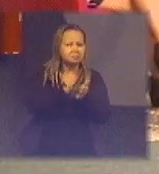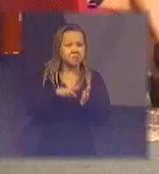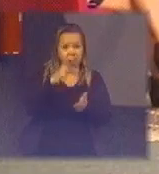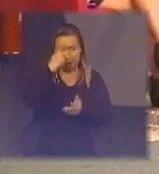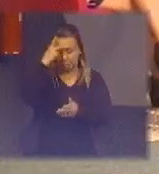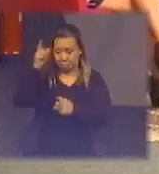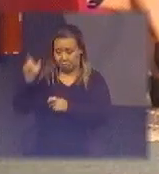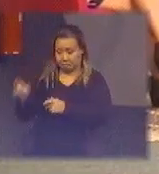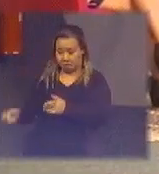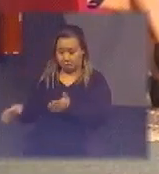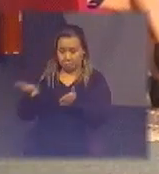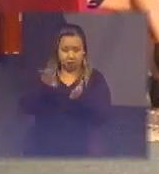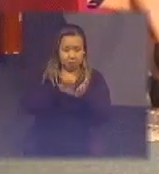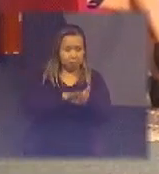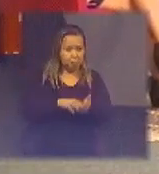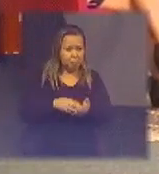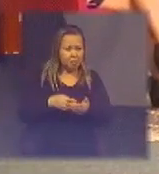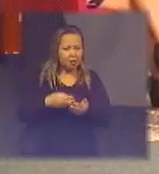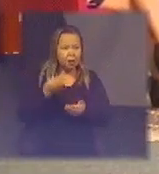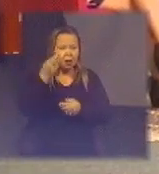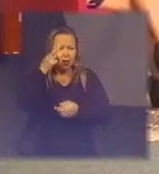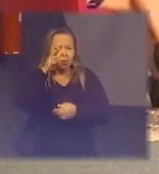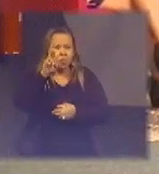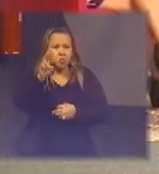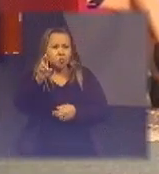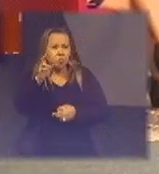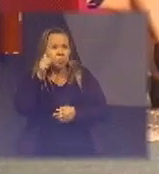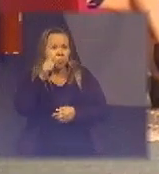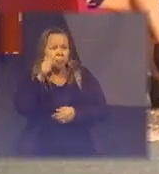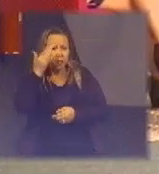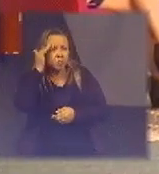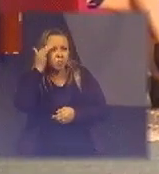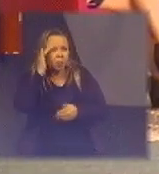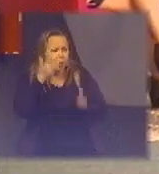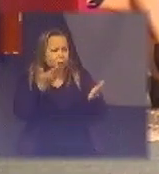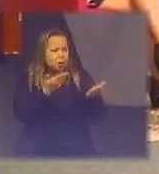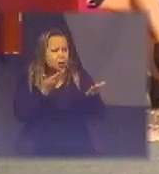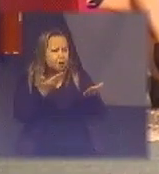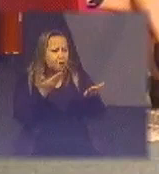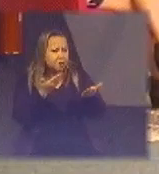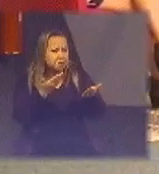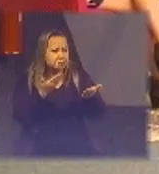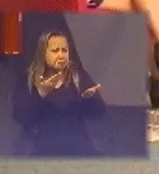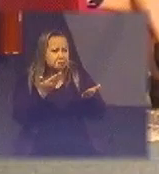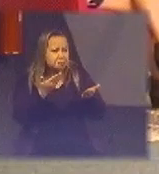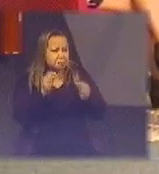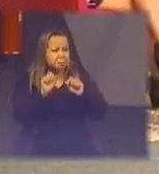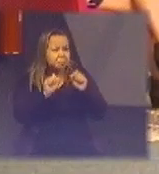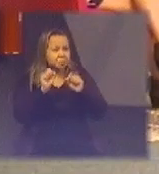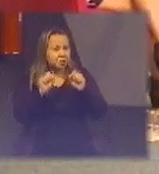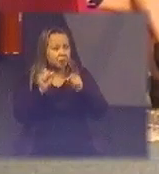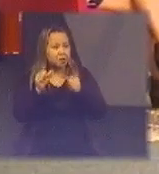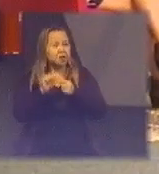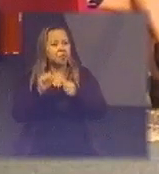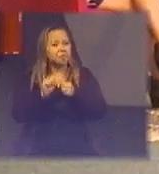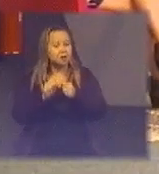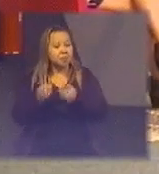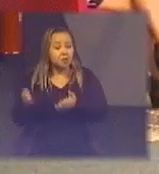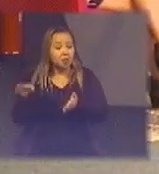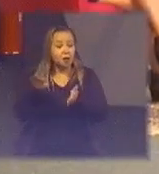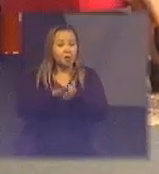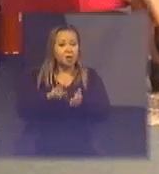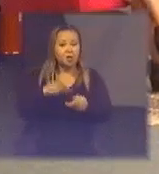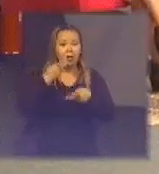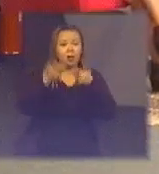ah doutor agora eu entendi o que a senhora está fazendo tem tudo a ver com a tua resposta entendi o que a senhora está fazendo a senhora veio aqui falar